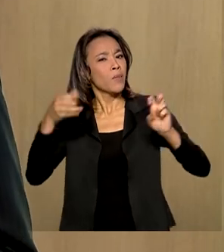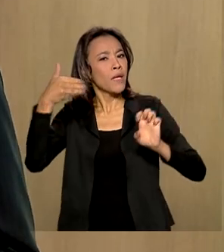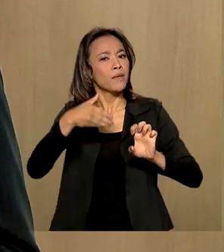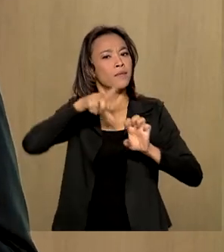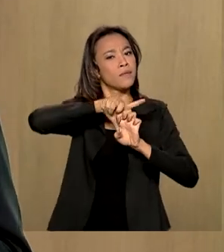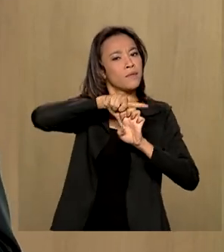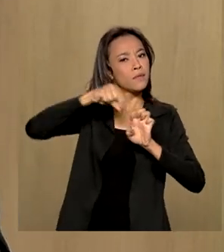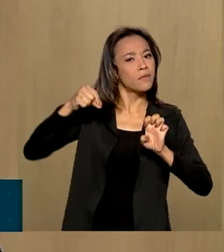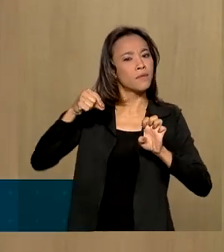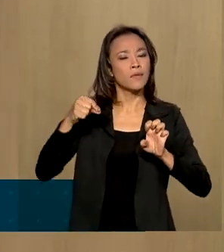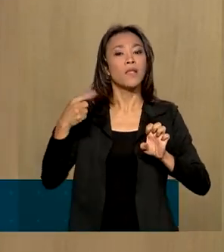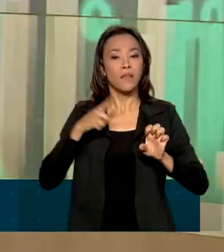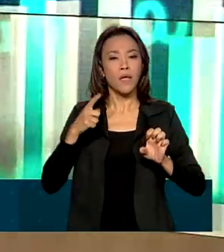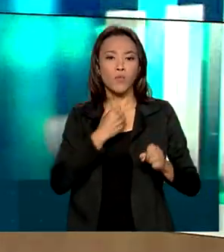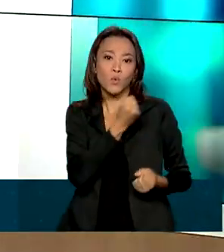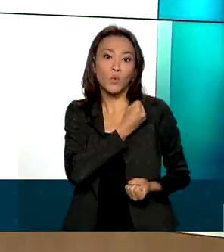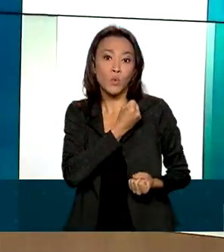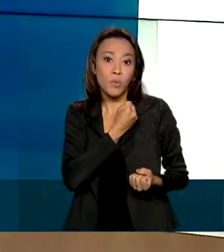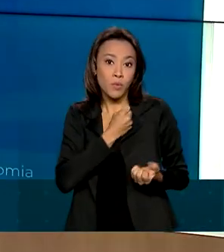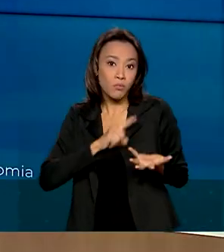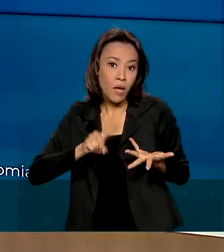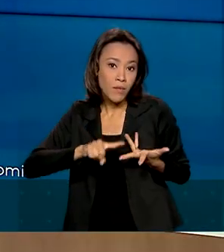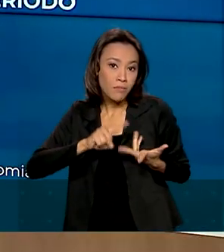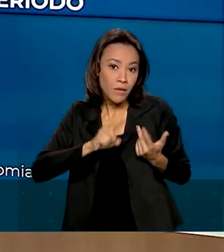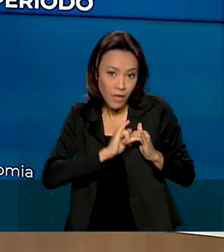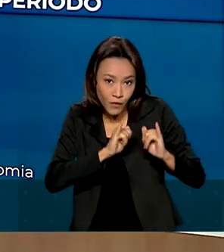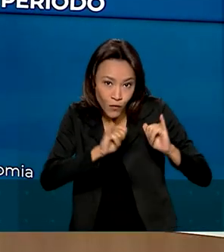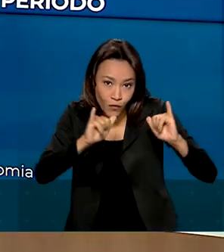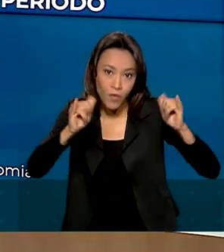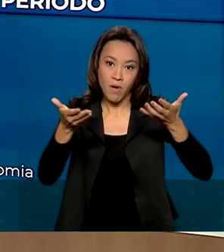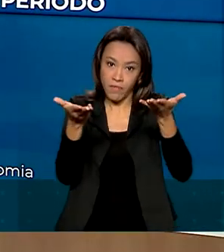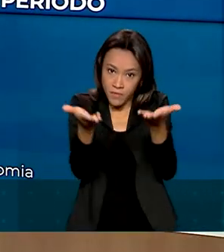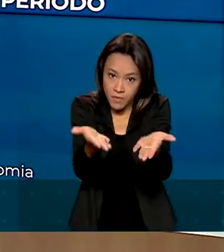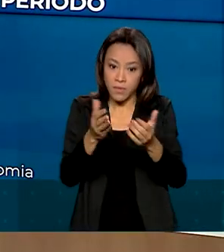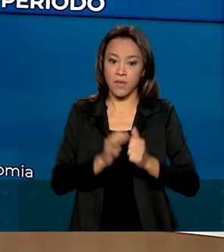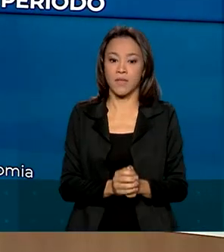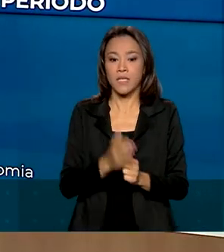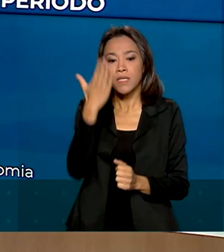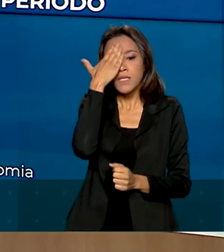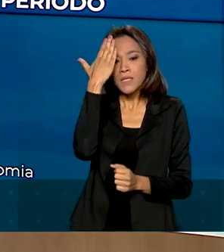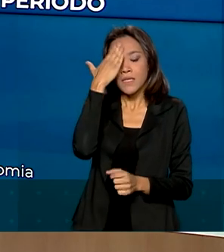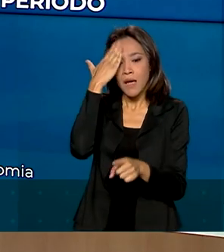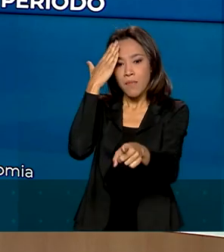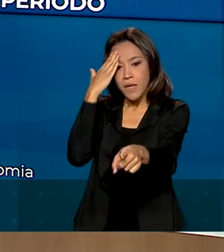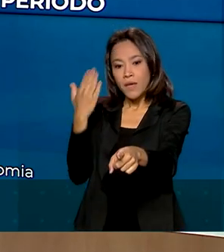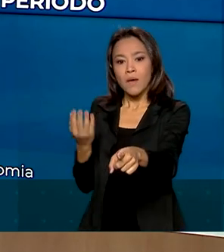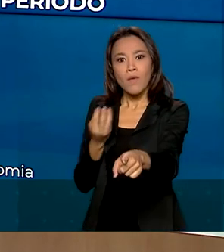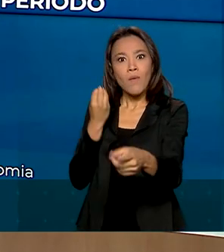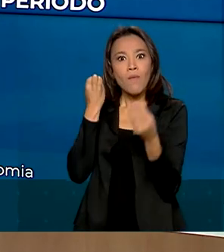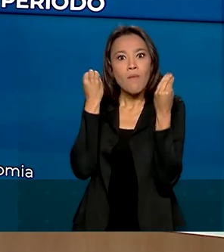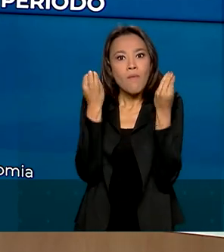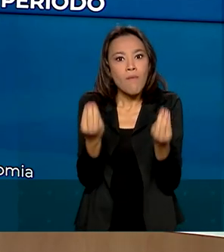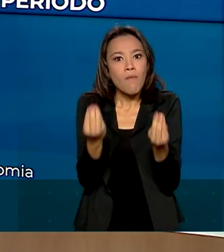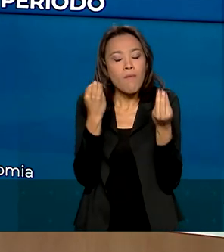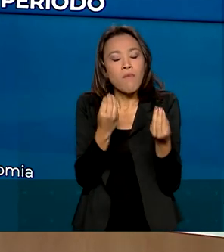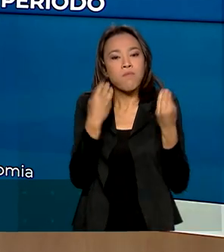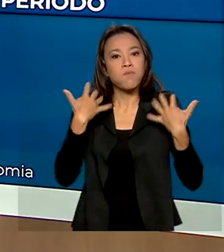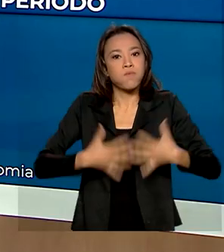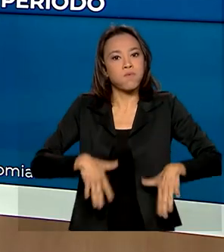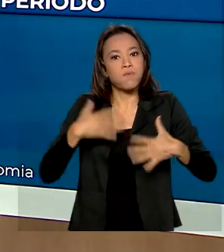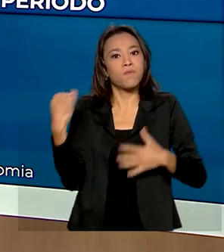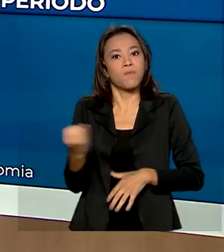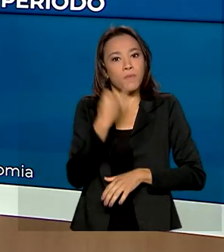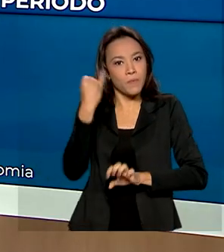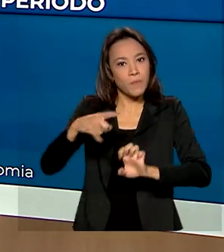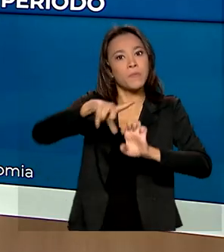alguns números para compartilhar com você, telespectador, só para você ter uma ideia da grandeza que é o empreendedorismo no Brasil.